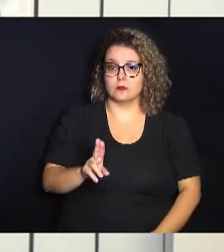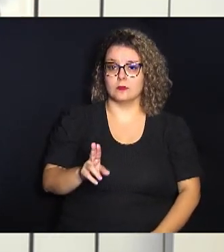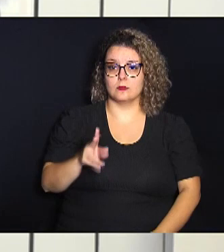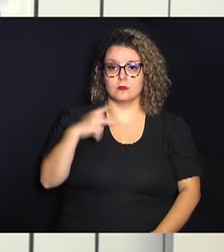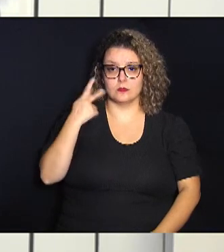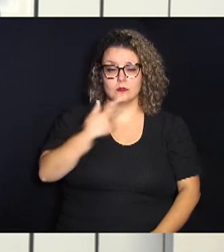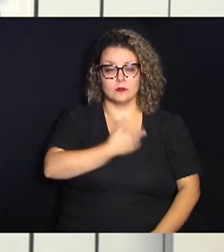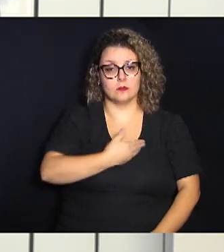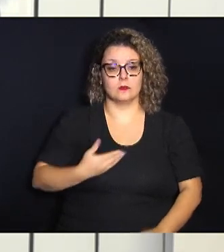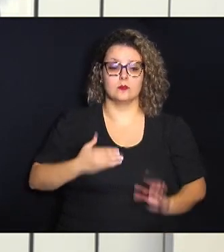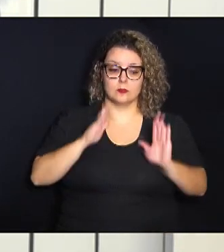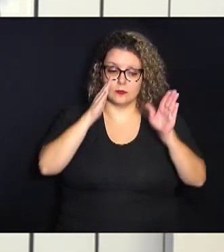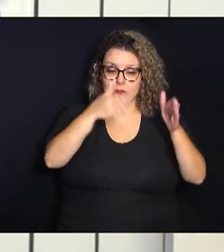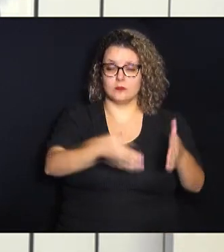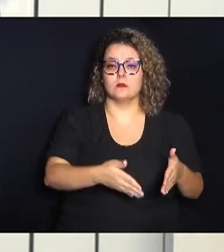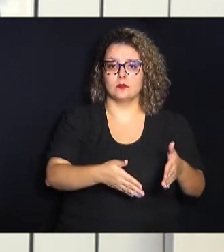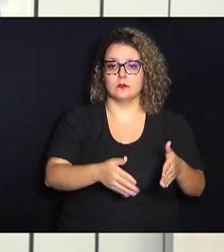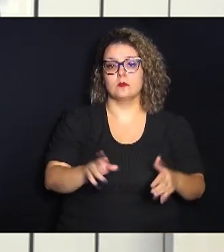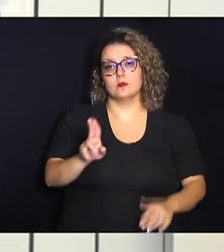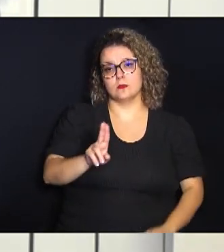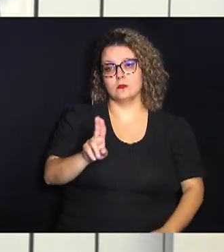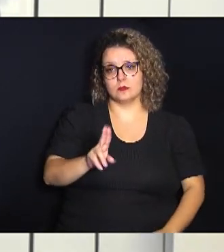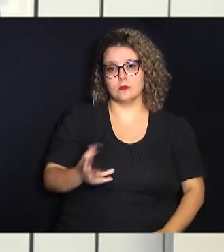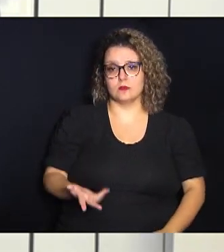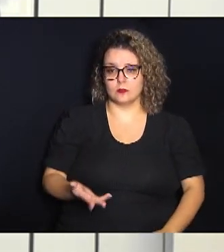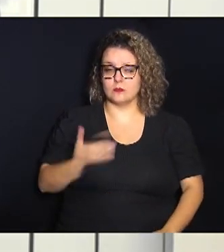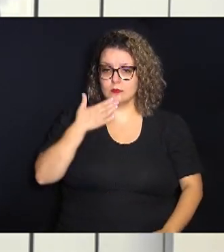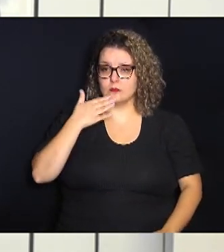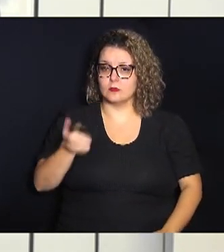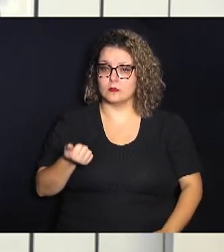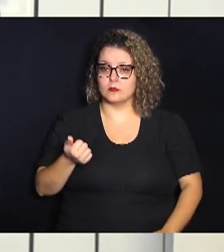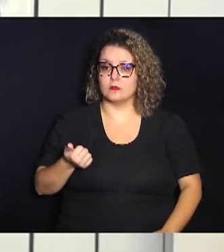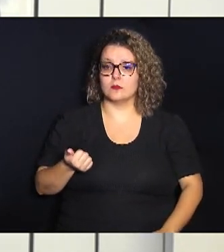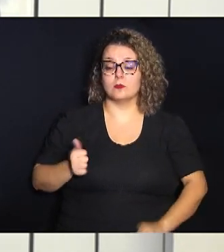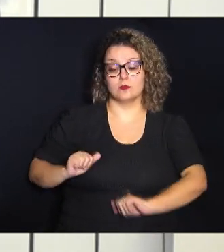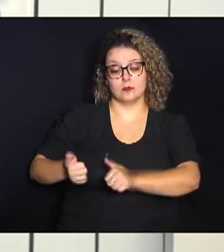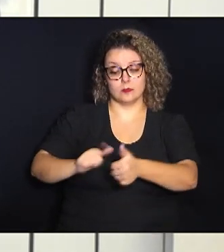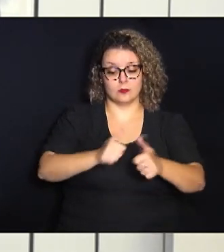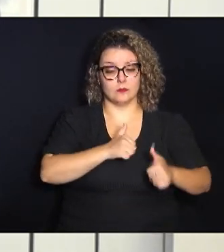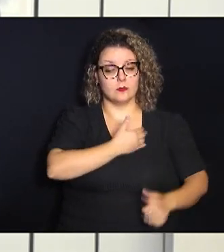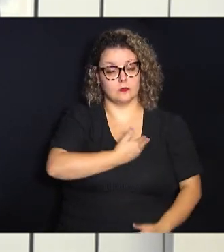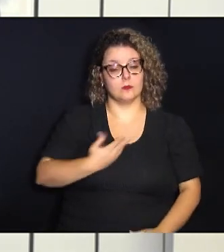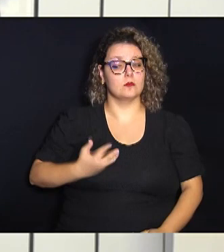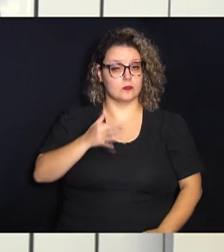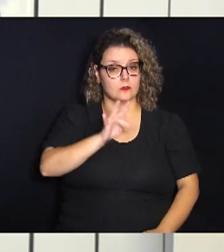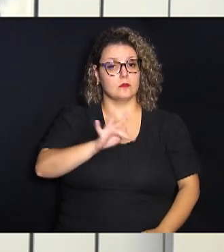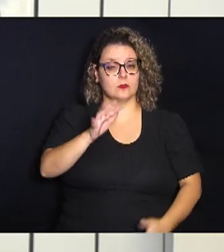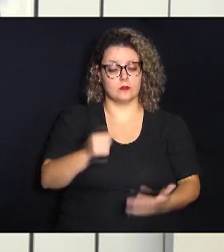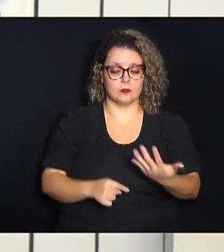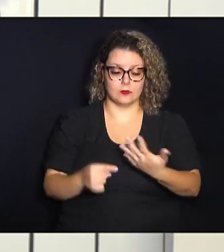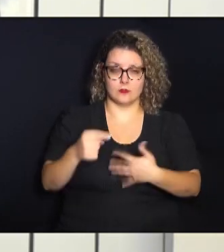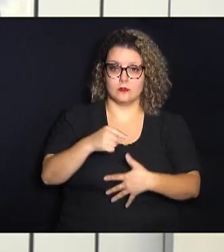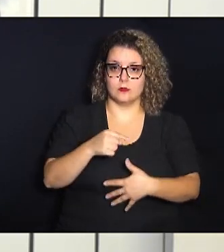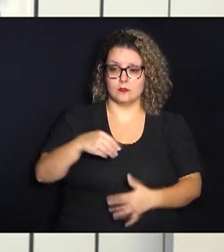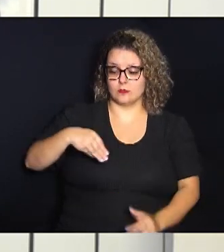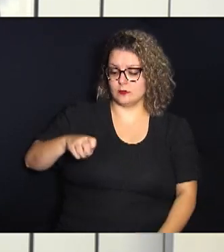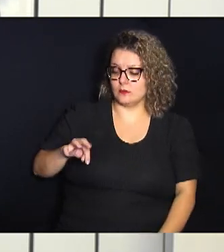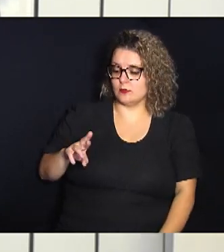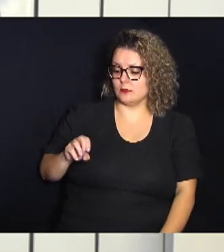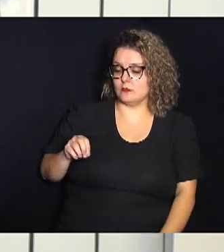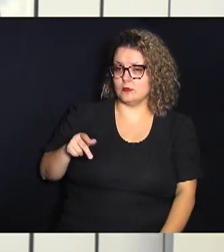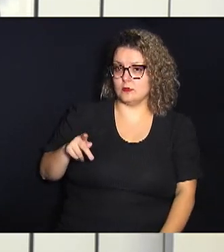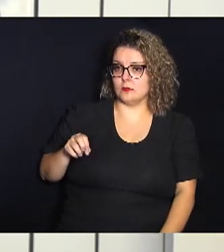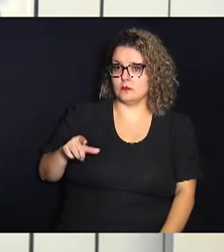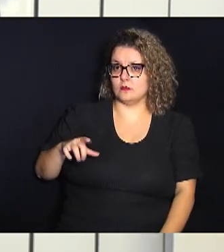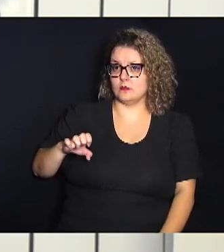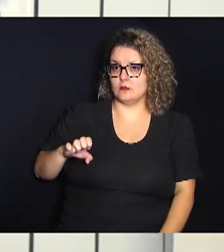voltadas para atender essa população um levantamento do governo federal apontou a metrópole como a